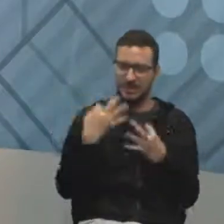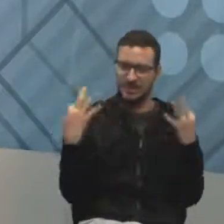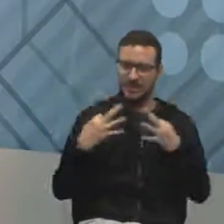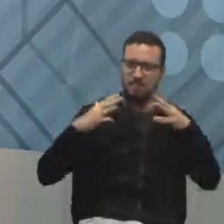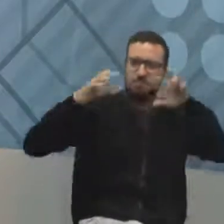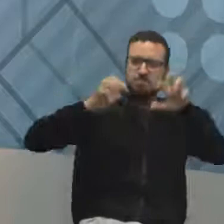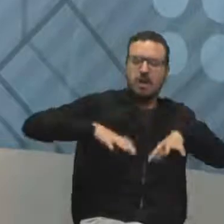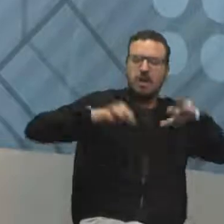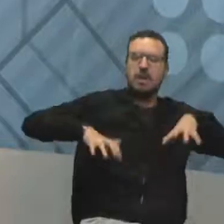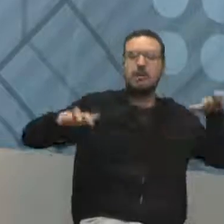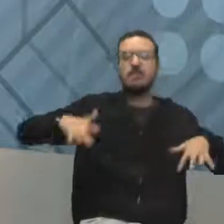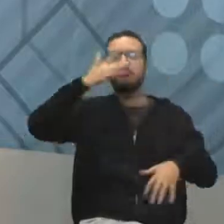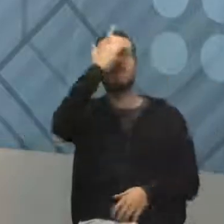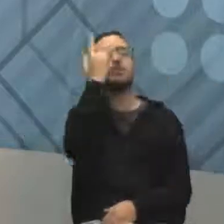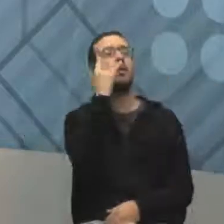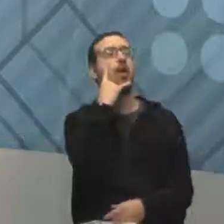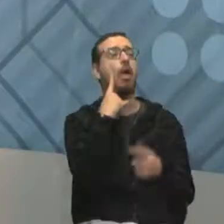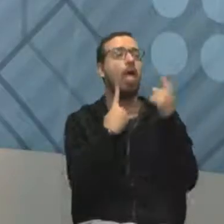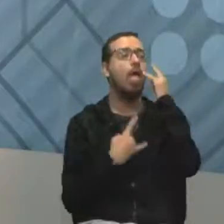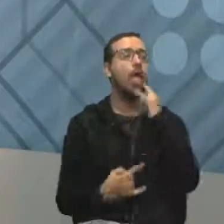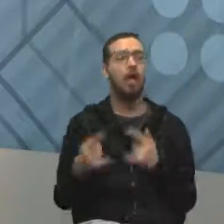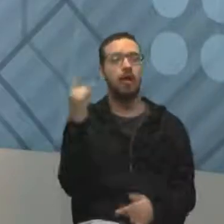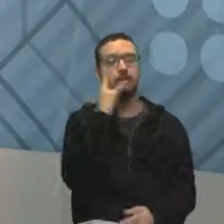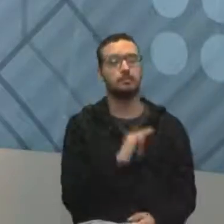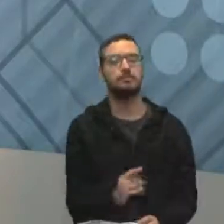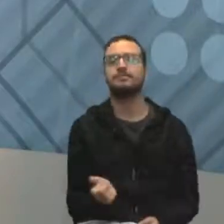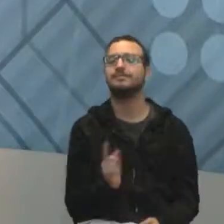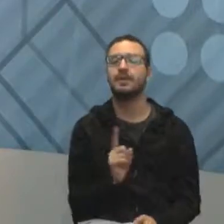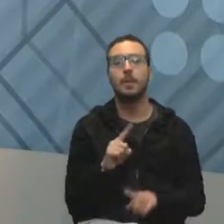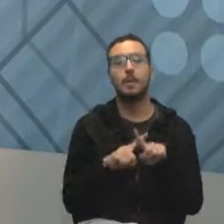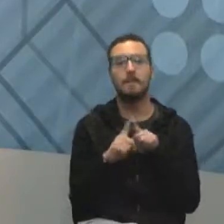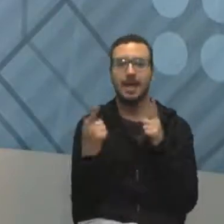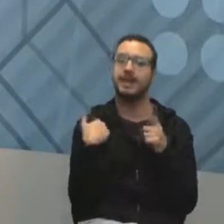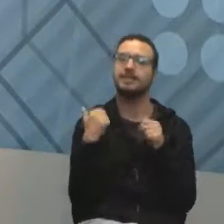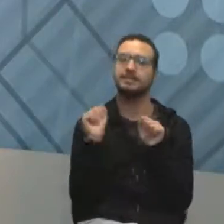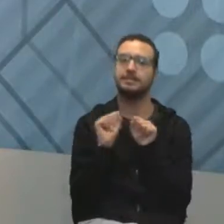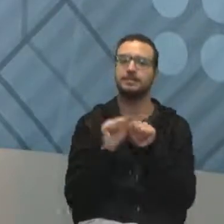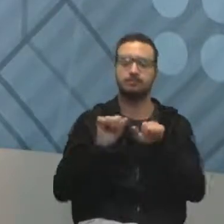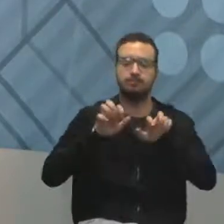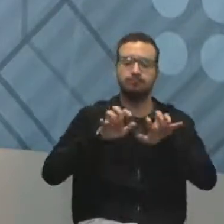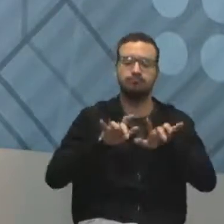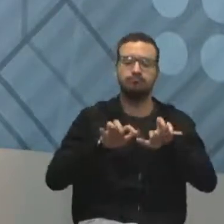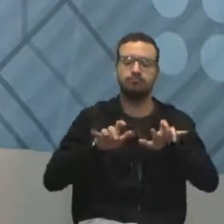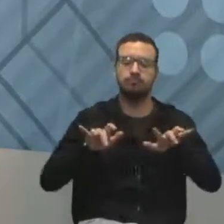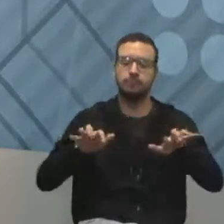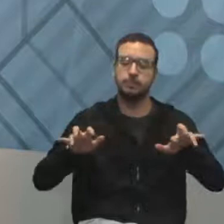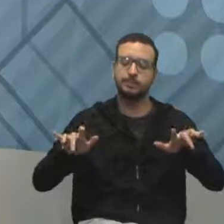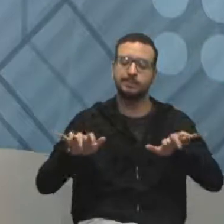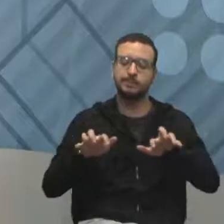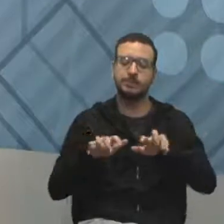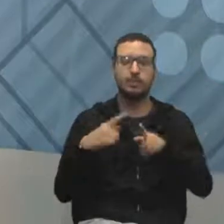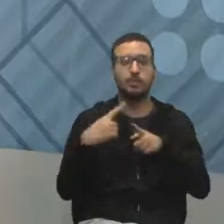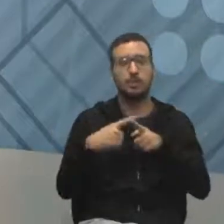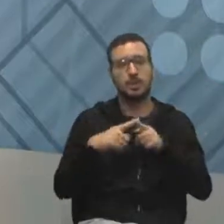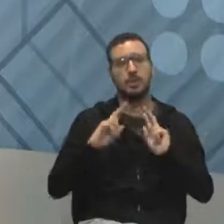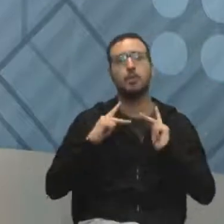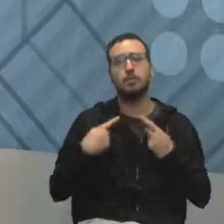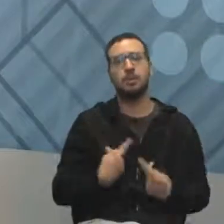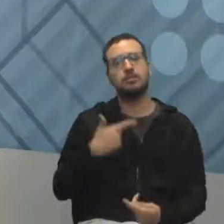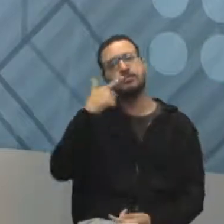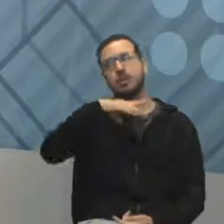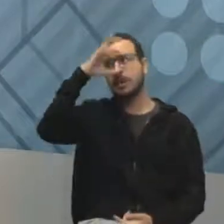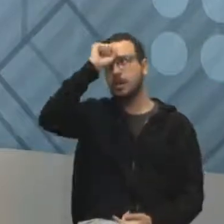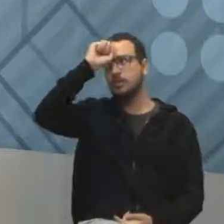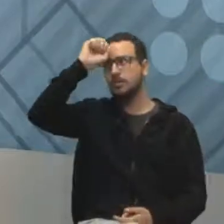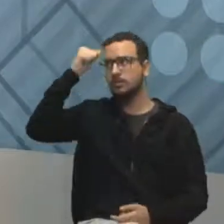chorar quando escutarem eu tocando? Claro que não. Mas eu vou tocar piano. Porque nós aprendemos as coisas. E a ideia aqui é entender